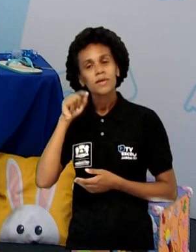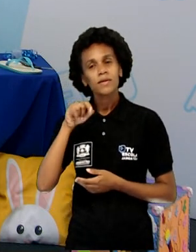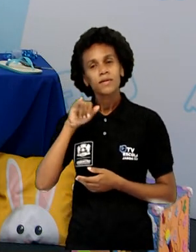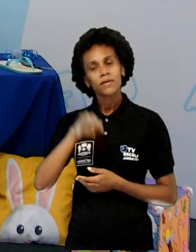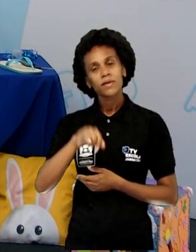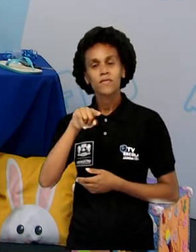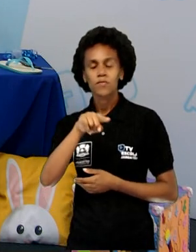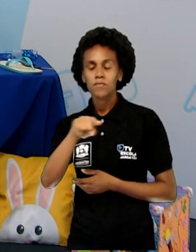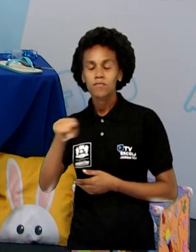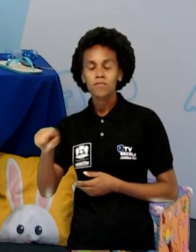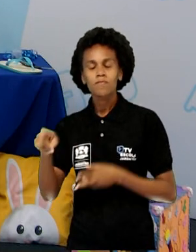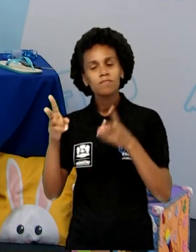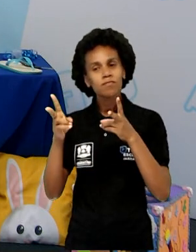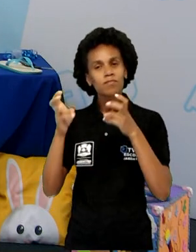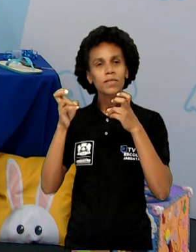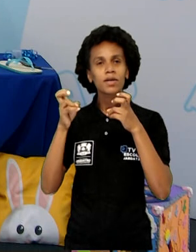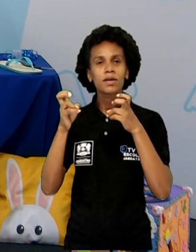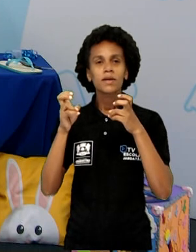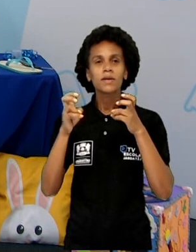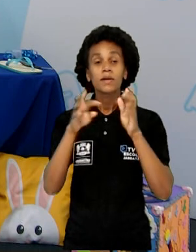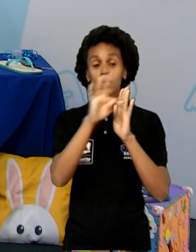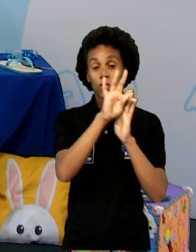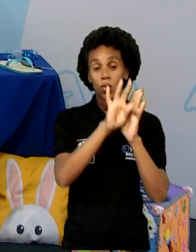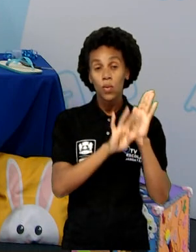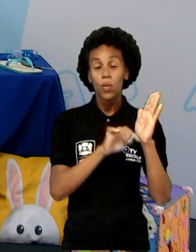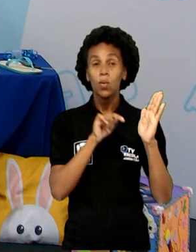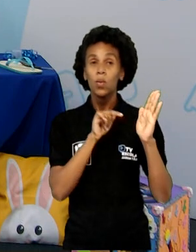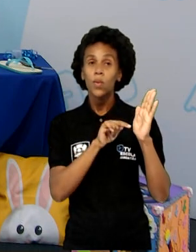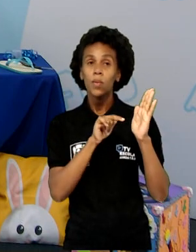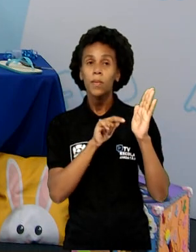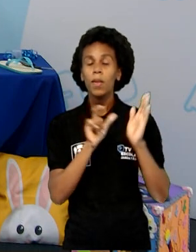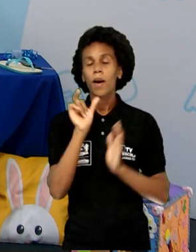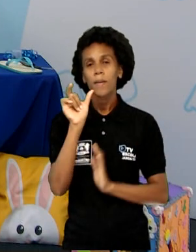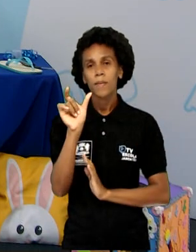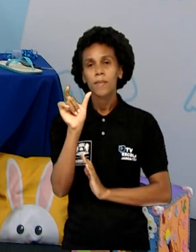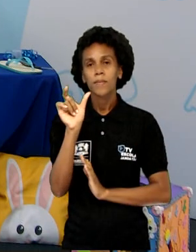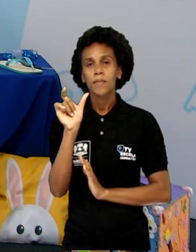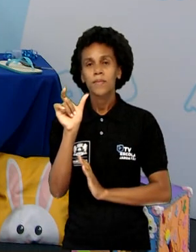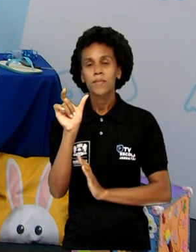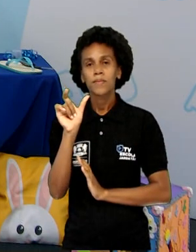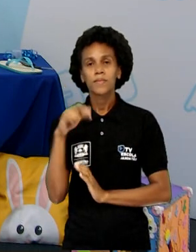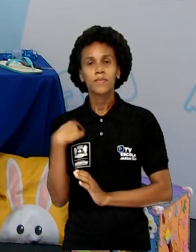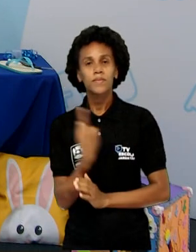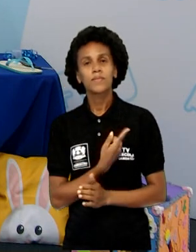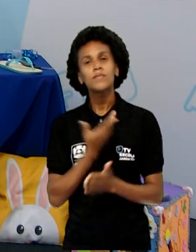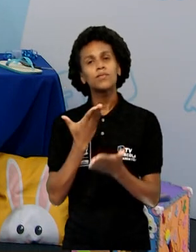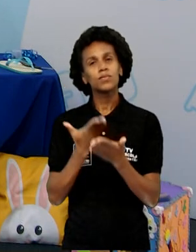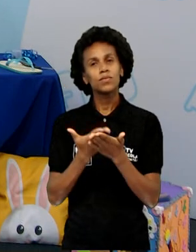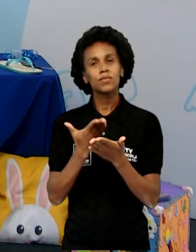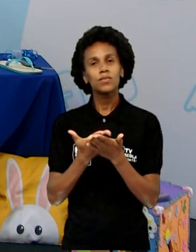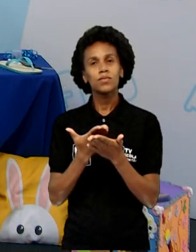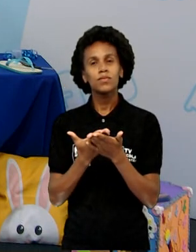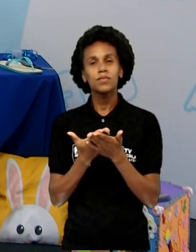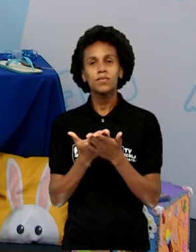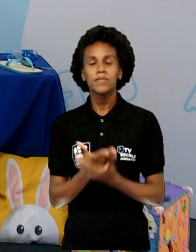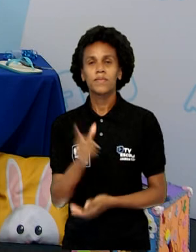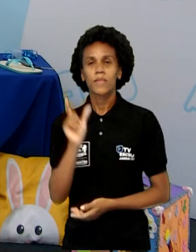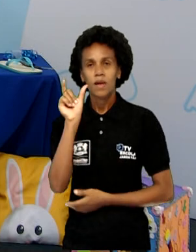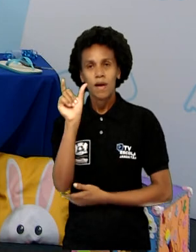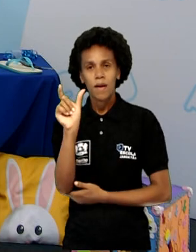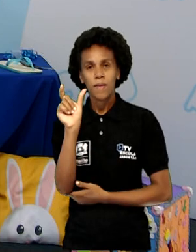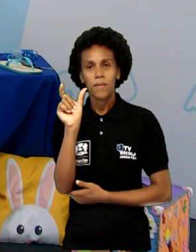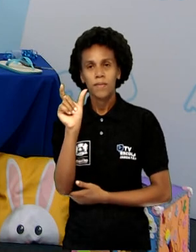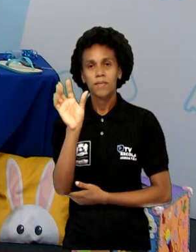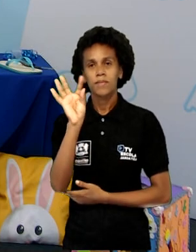texto a palavra que nós trabalhamos bastante essa semana. A palavra tartaruga. Vamos lá?